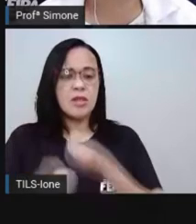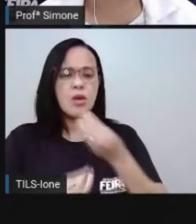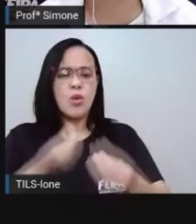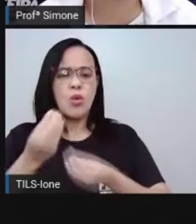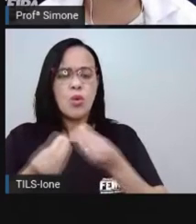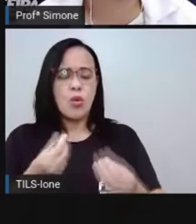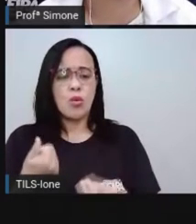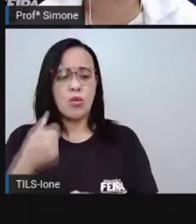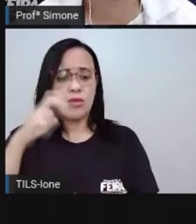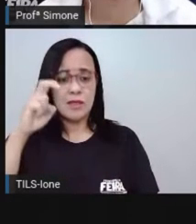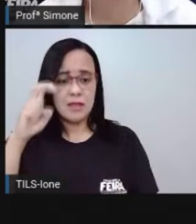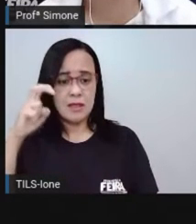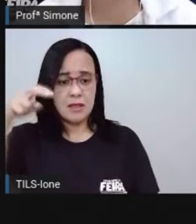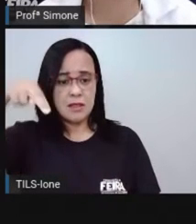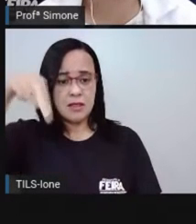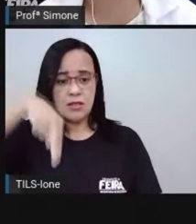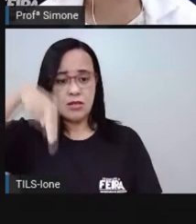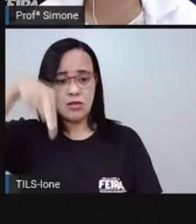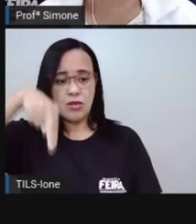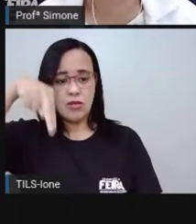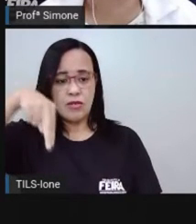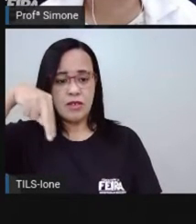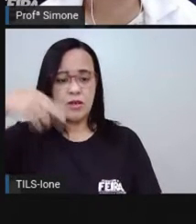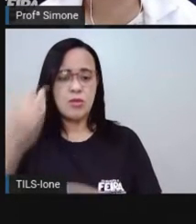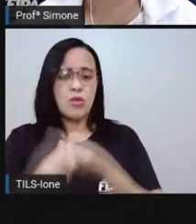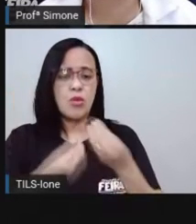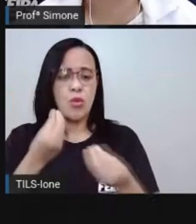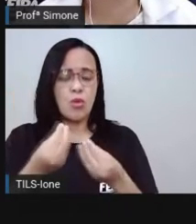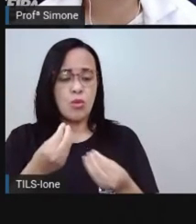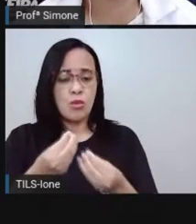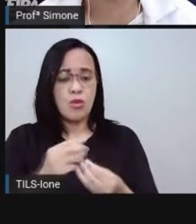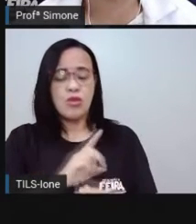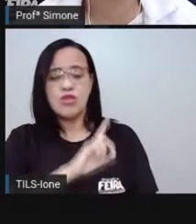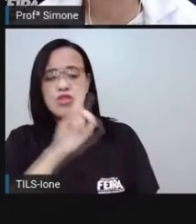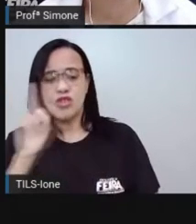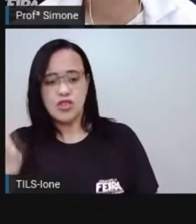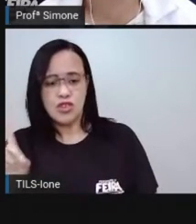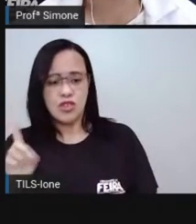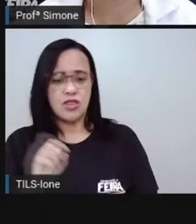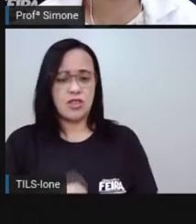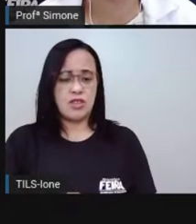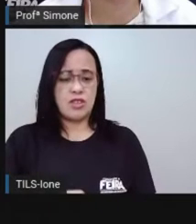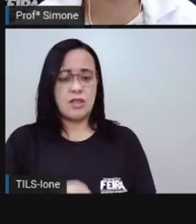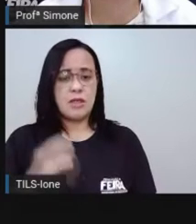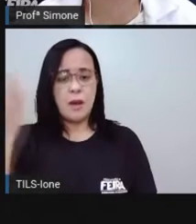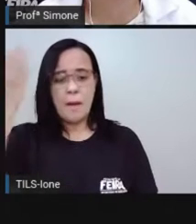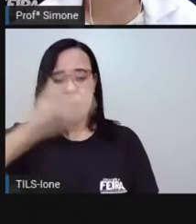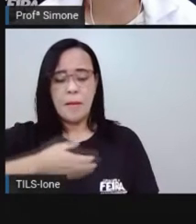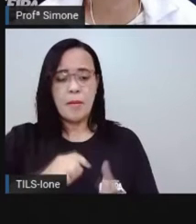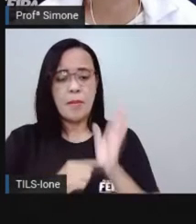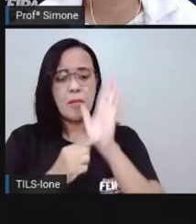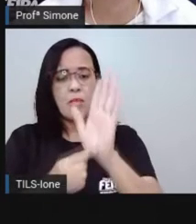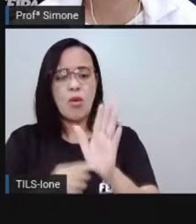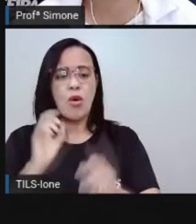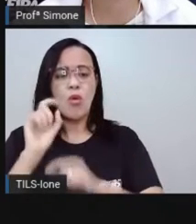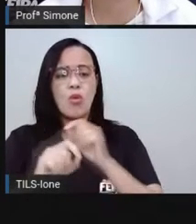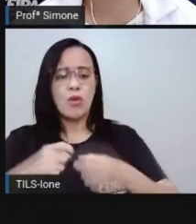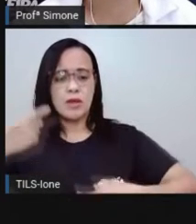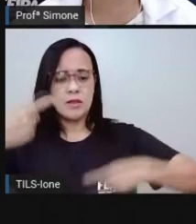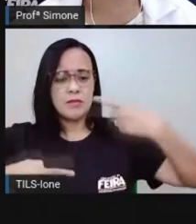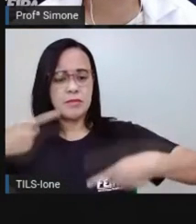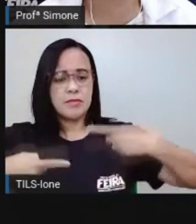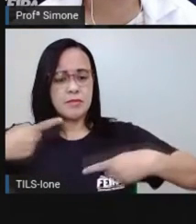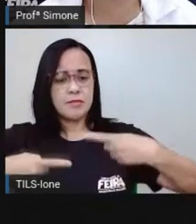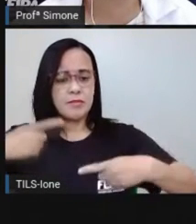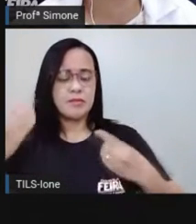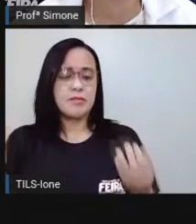15 de novembro, o que essa data representa na nossa história política. A gente também